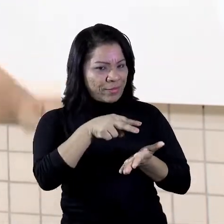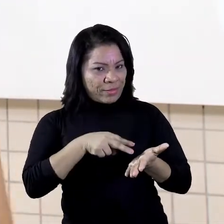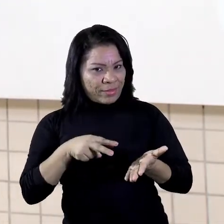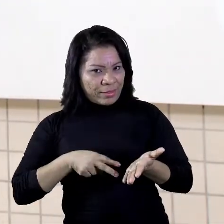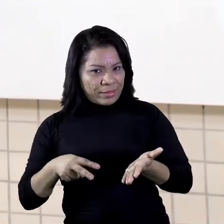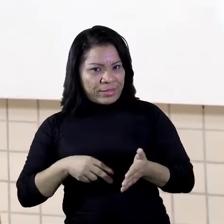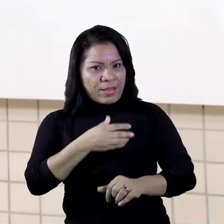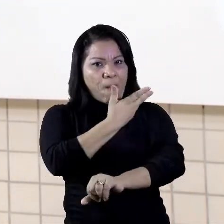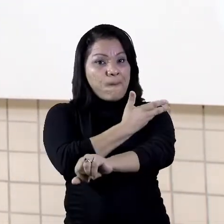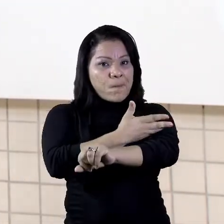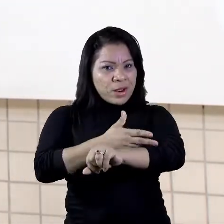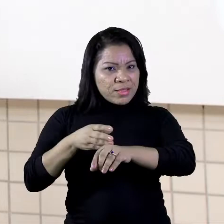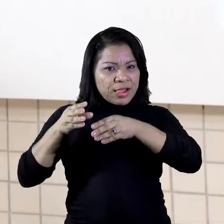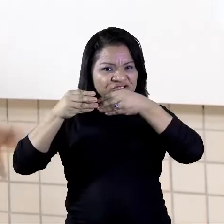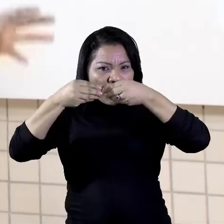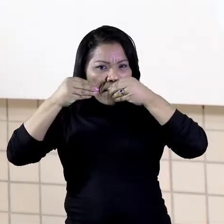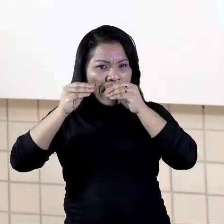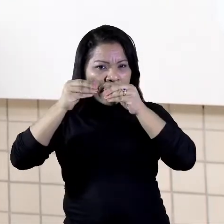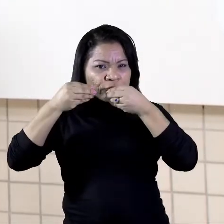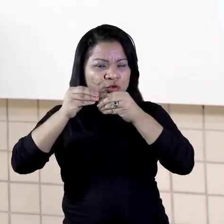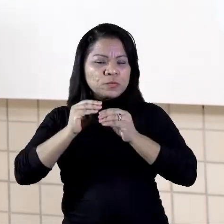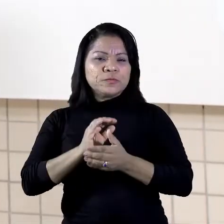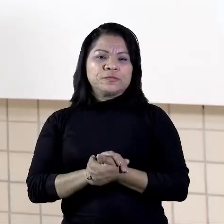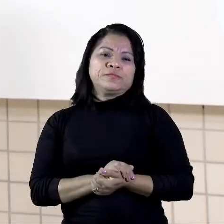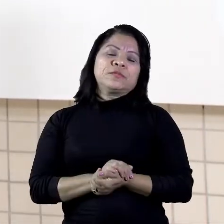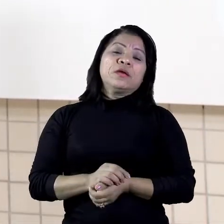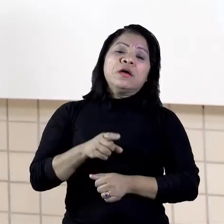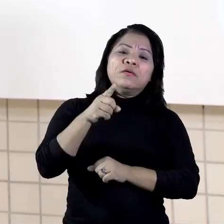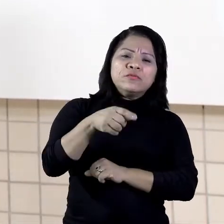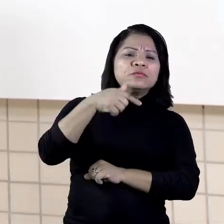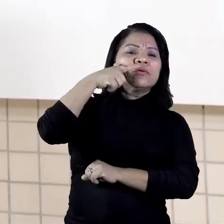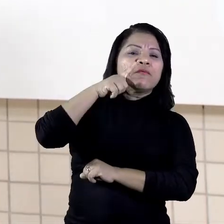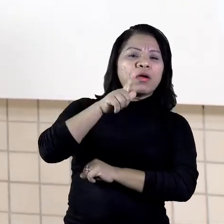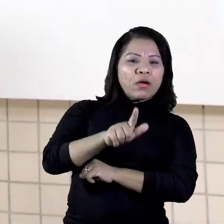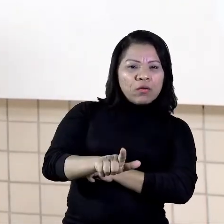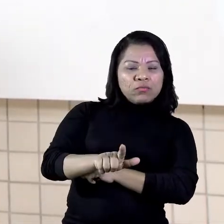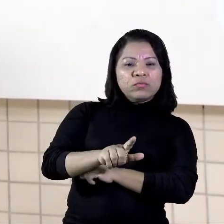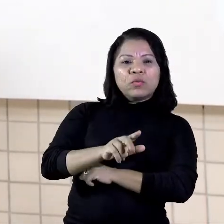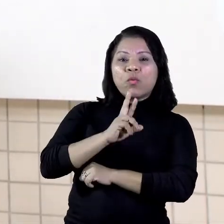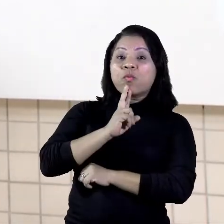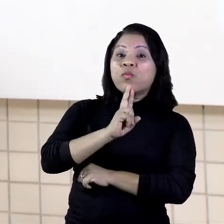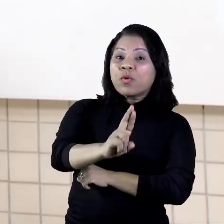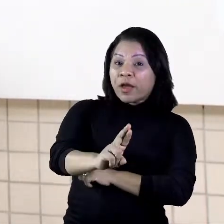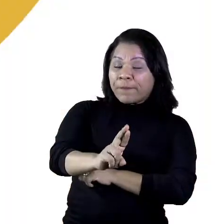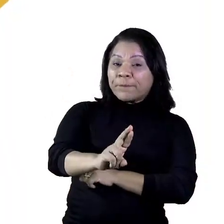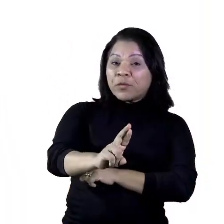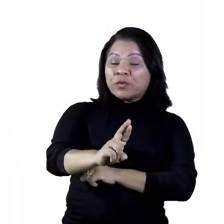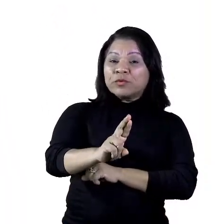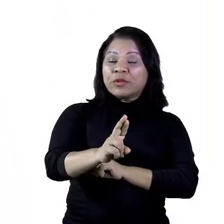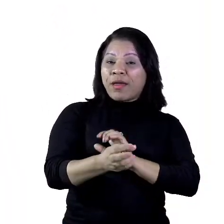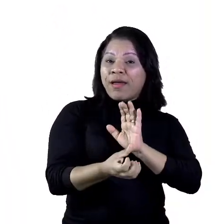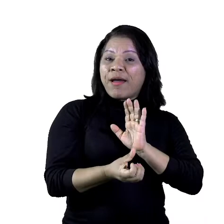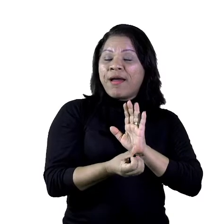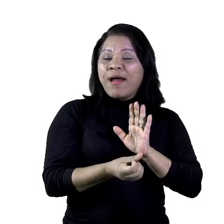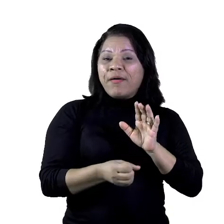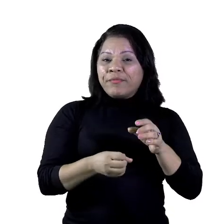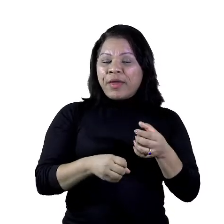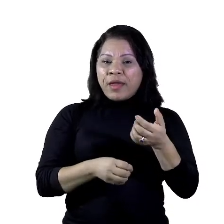mania de plástico, você vai conseguir responder a questão 6. Vamos para a questão 7?